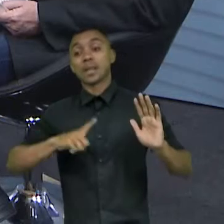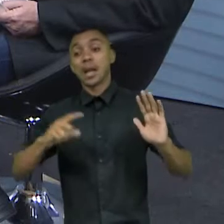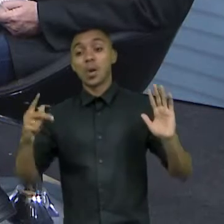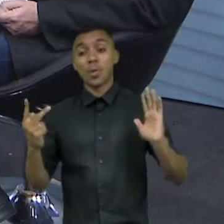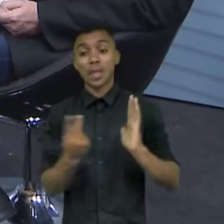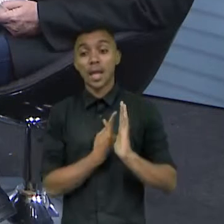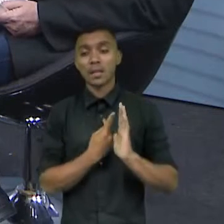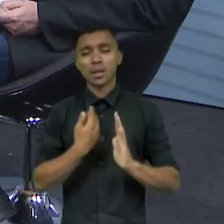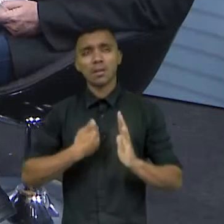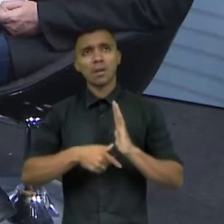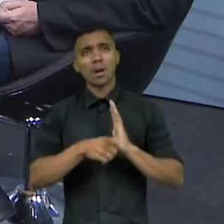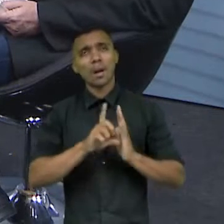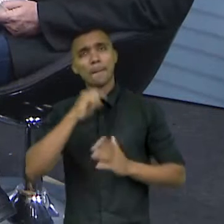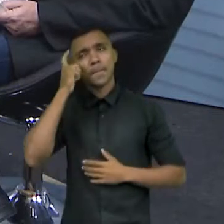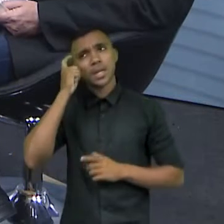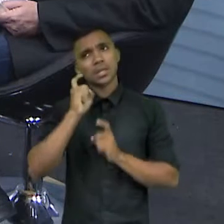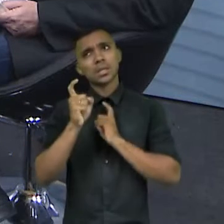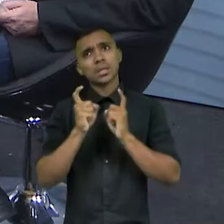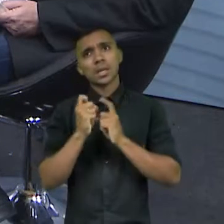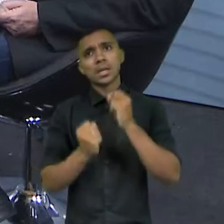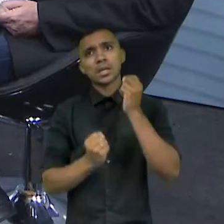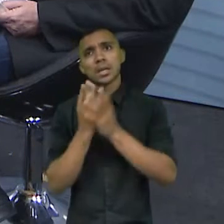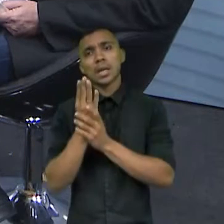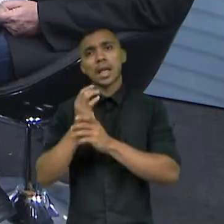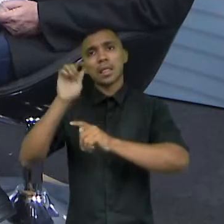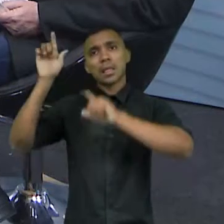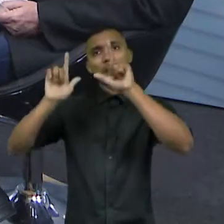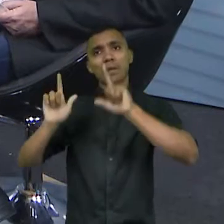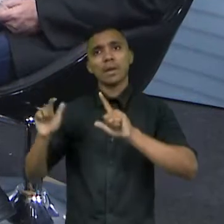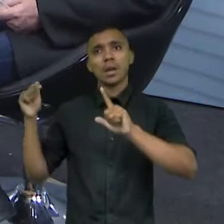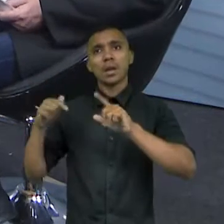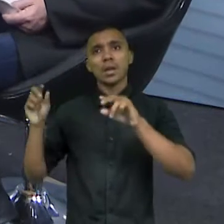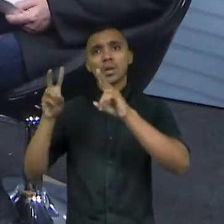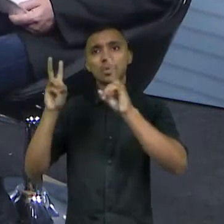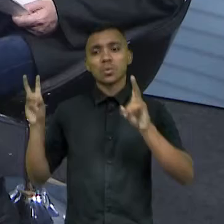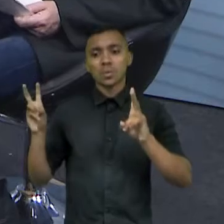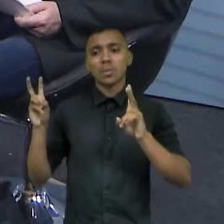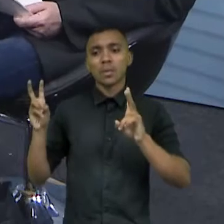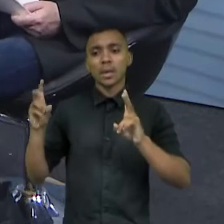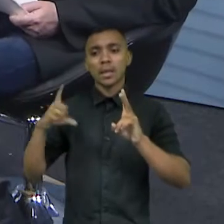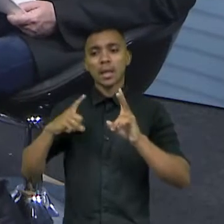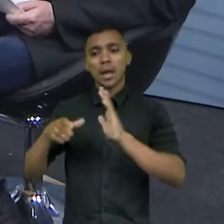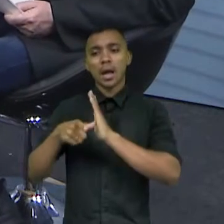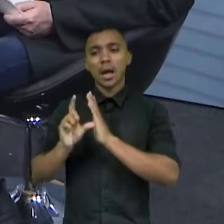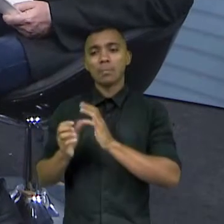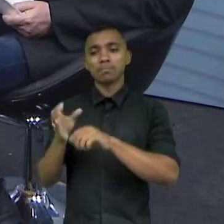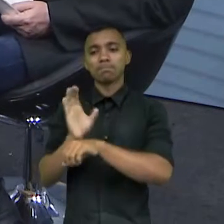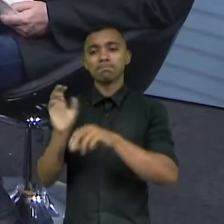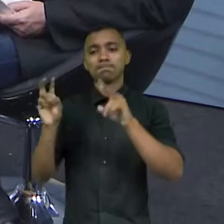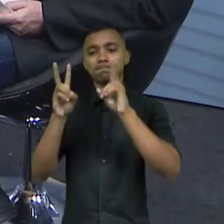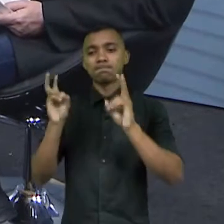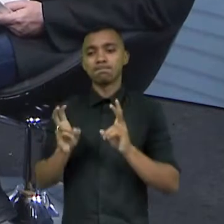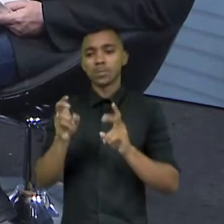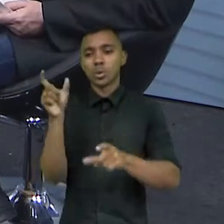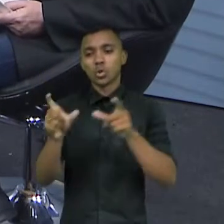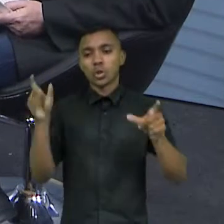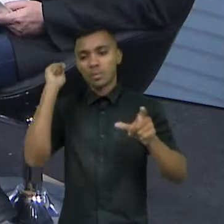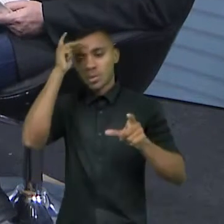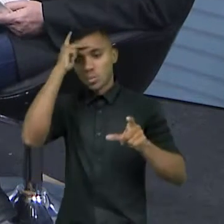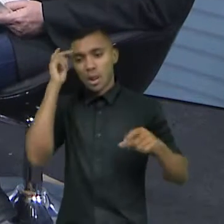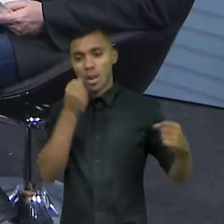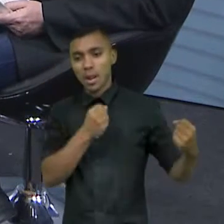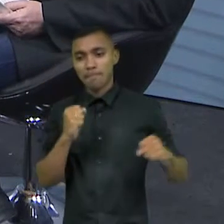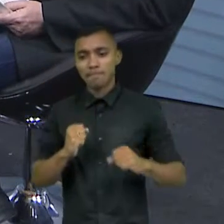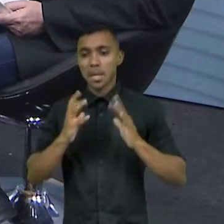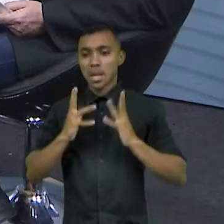são interessantes. Eu estava aqui pensando o seguinte, eu fiz um programa aqui sobre, foi até lançado um livro na Unifor, a questão dos catadores de Fortaleza.